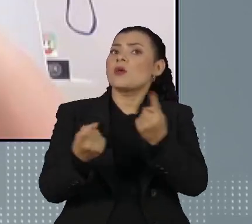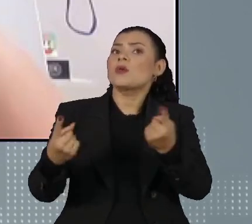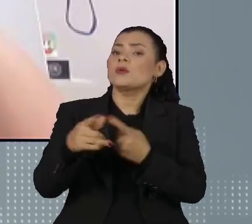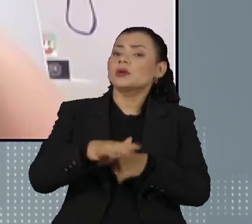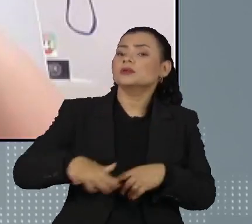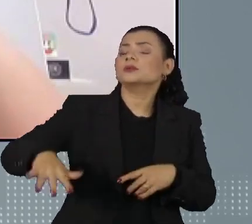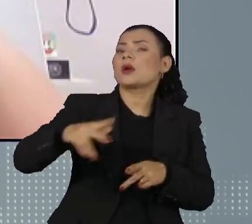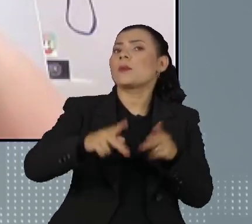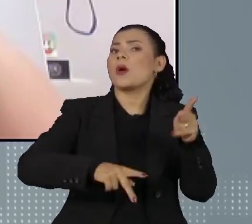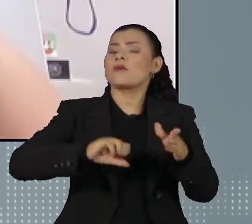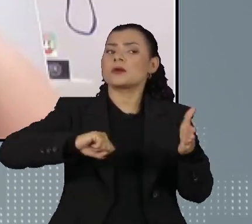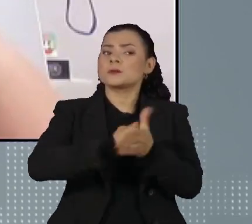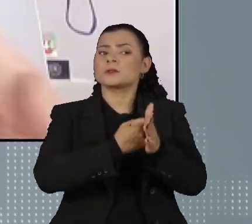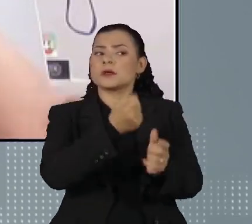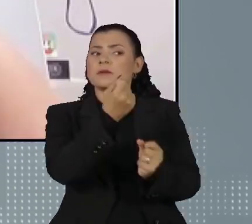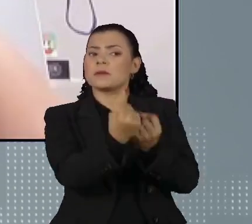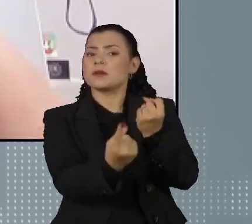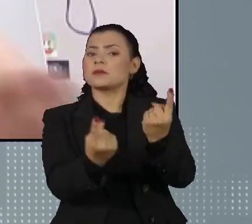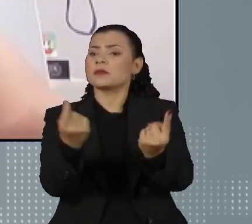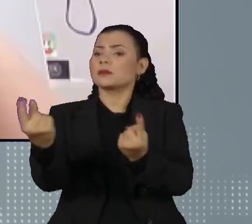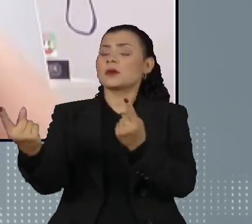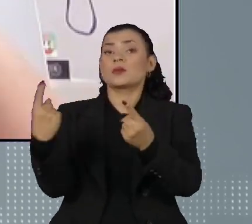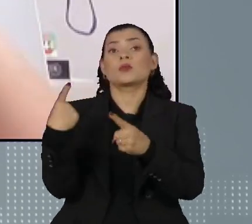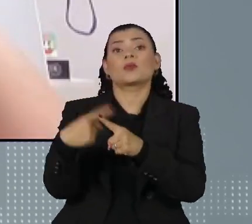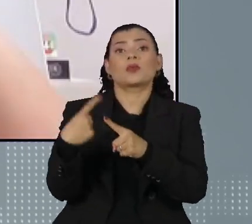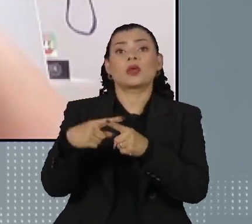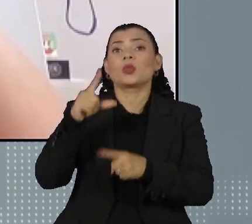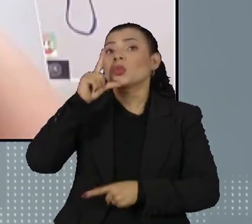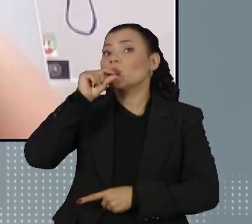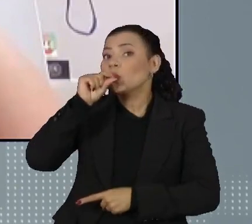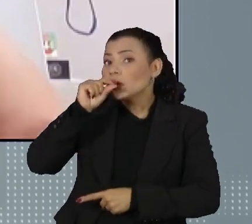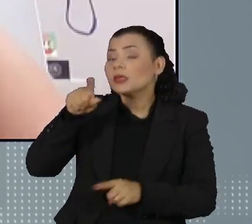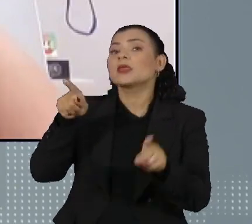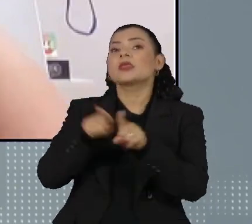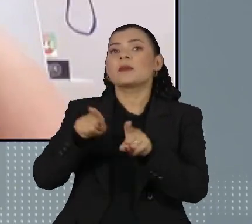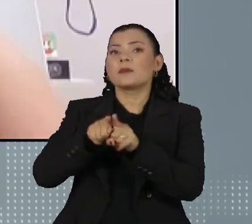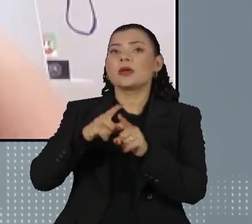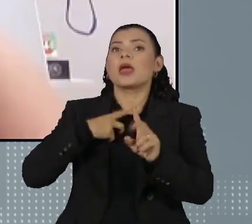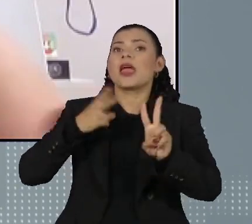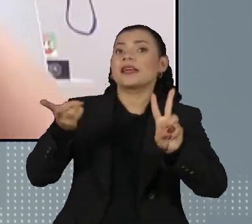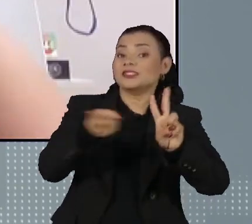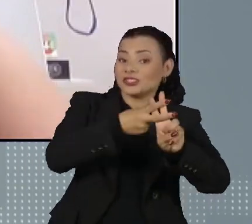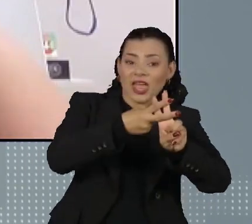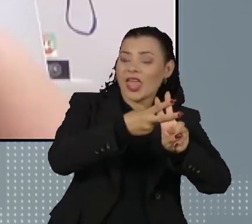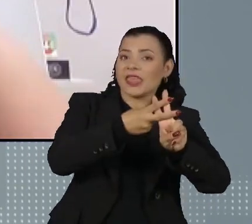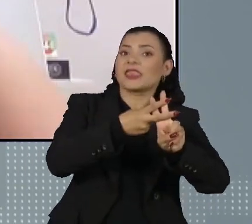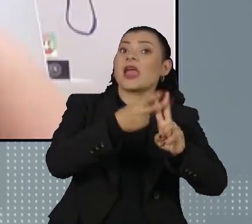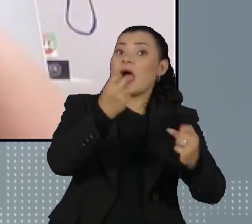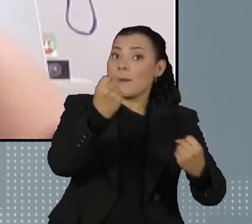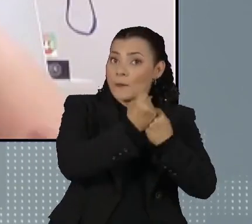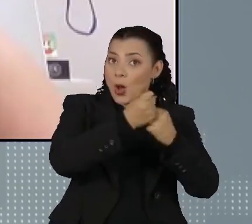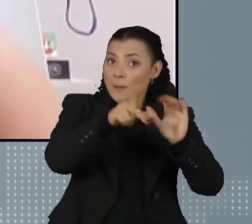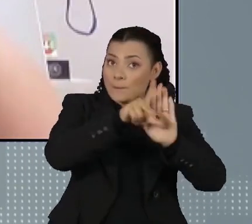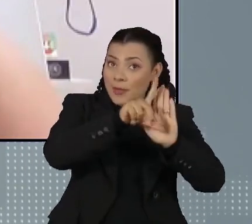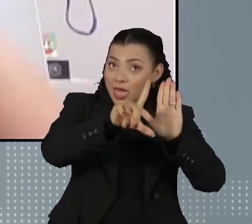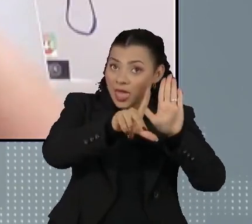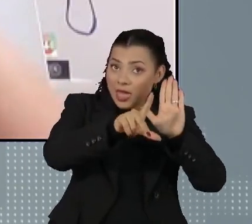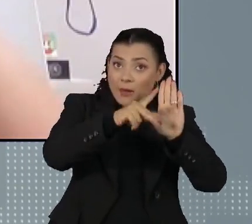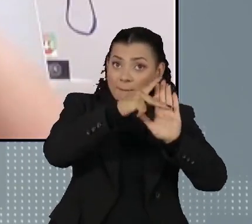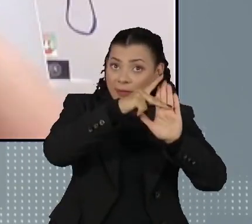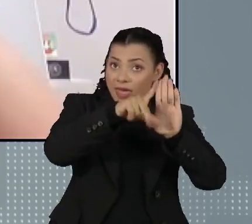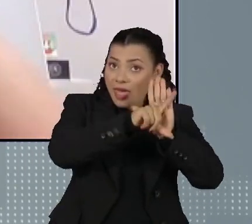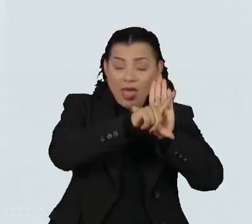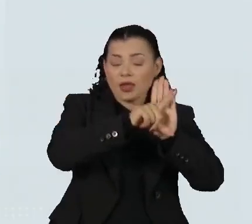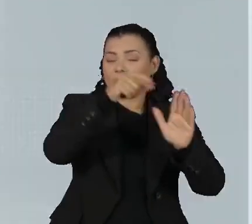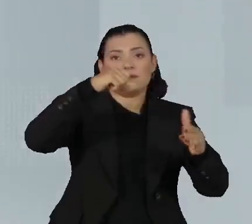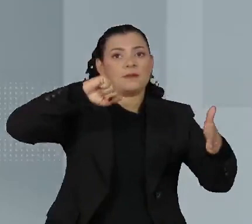civil. E também o Twitter tem colocado impedimentos que hashtags a favor do projeto de lei subam na própria